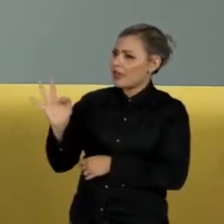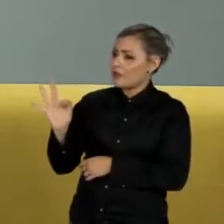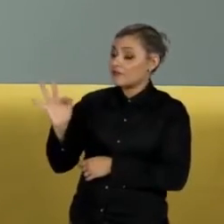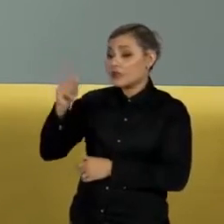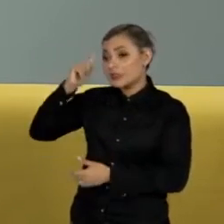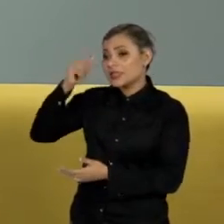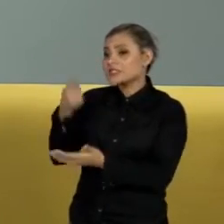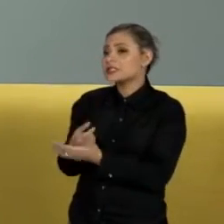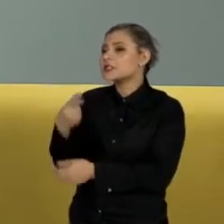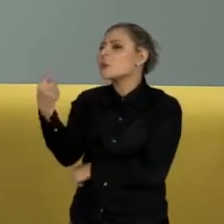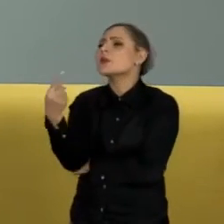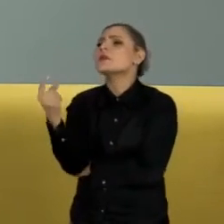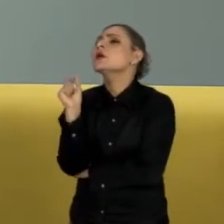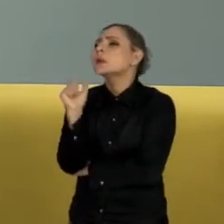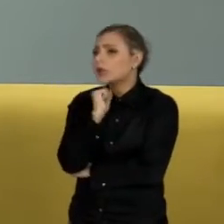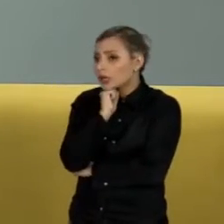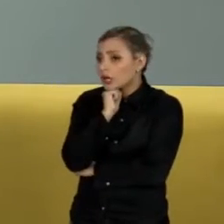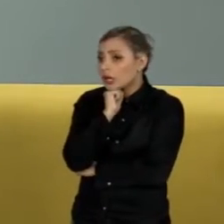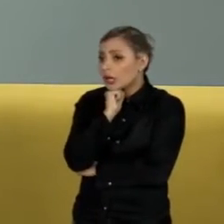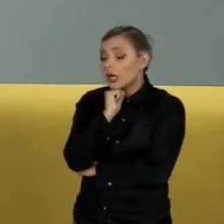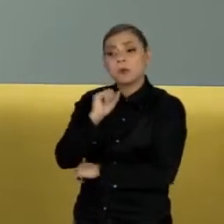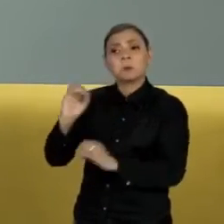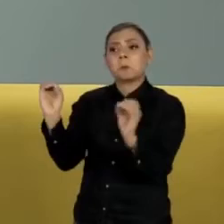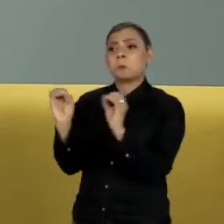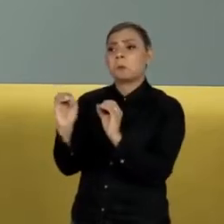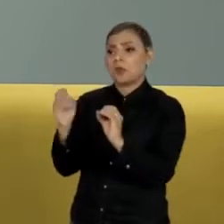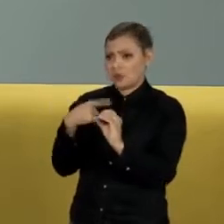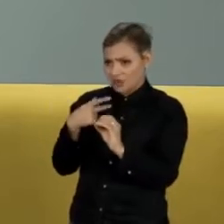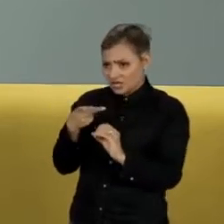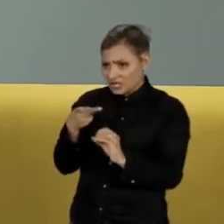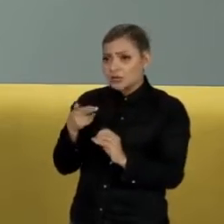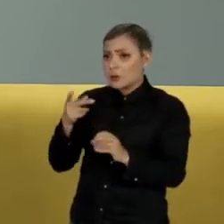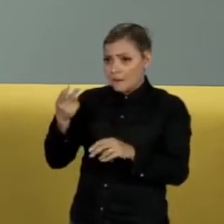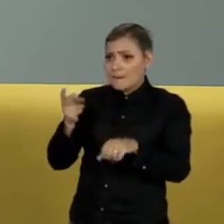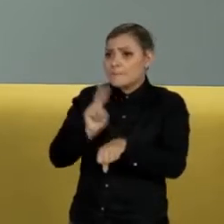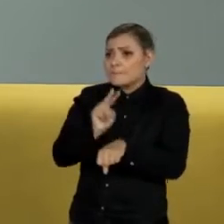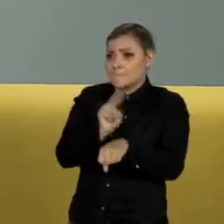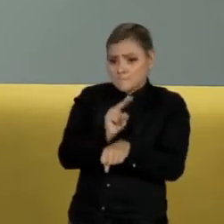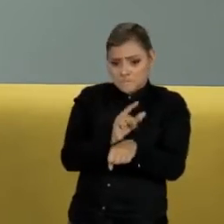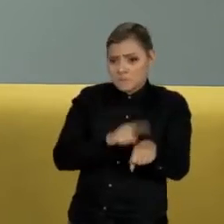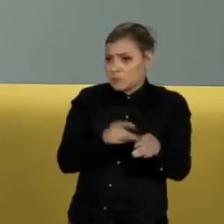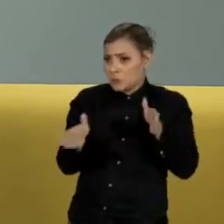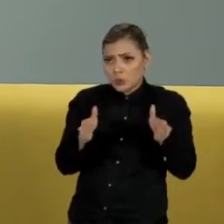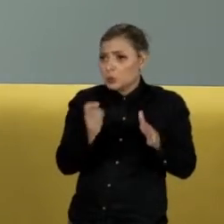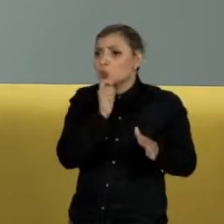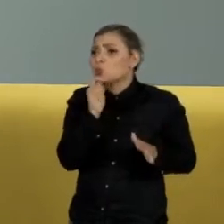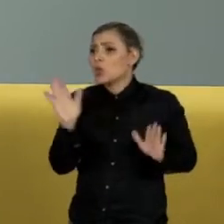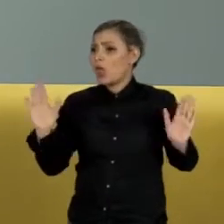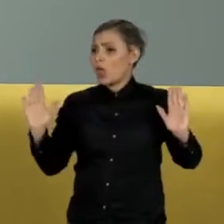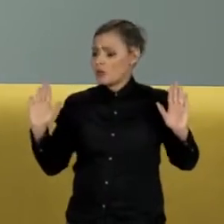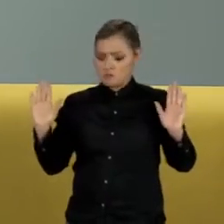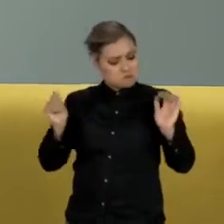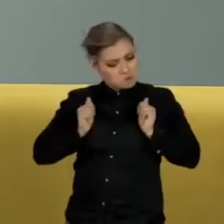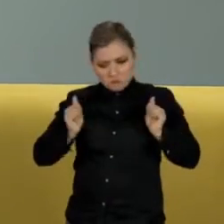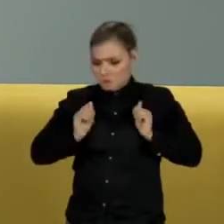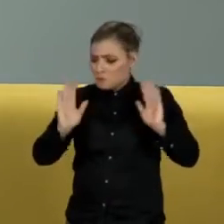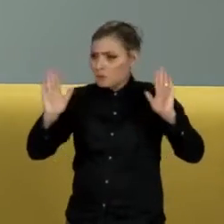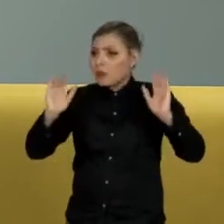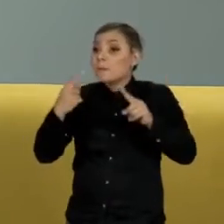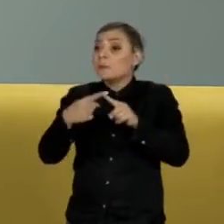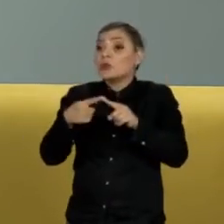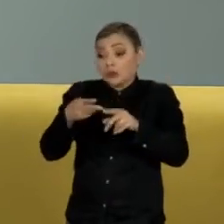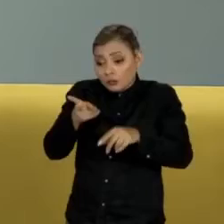decisão que dizia que não cabia execução provisória, porque havia de